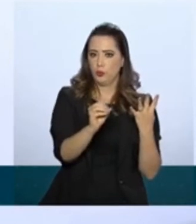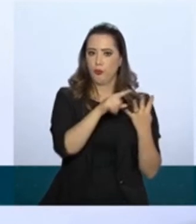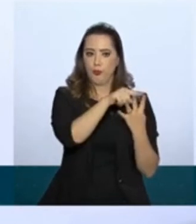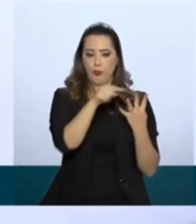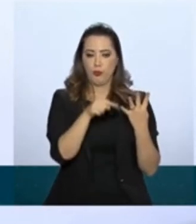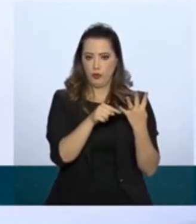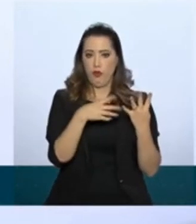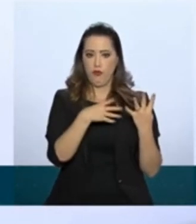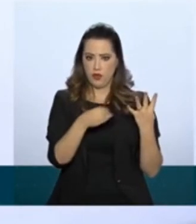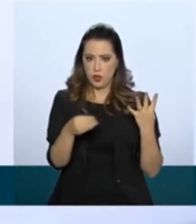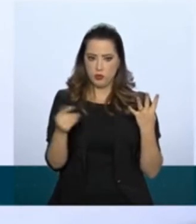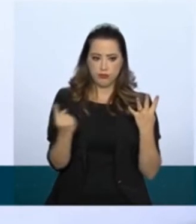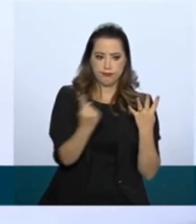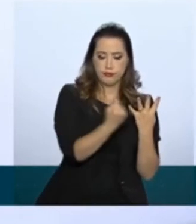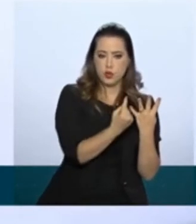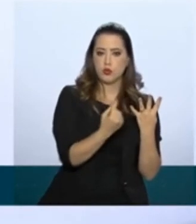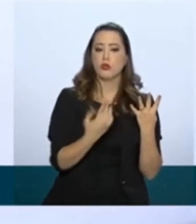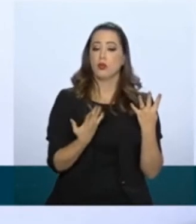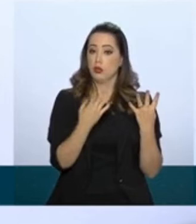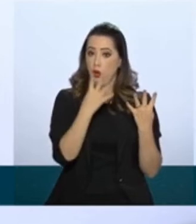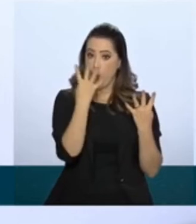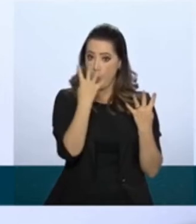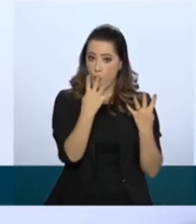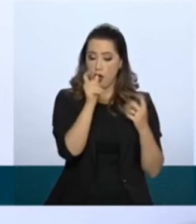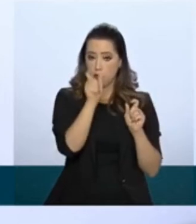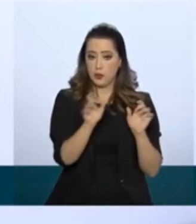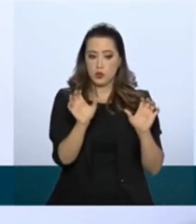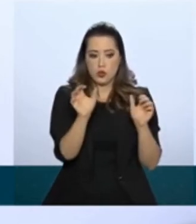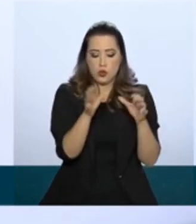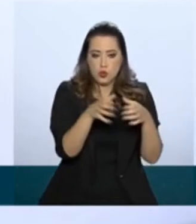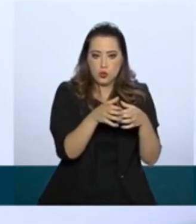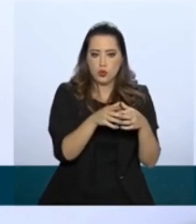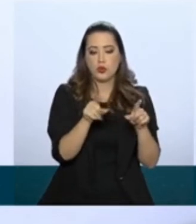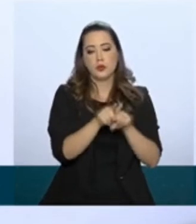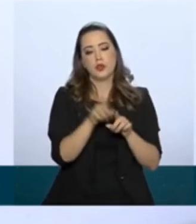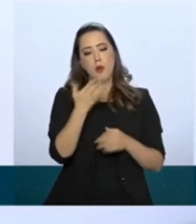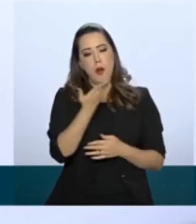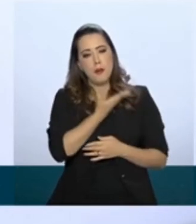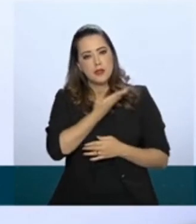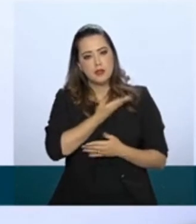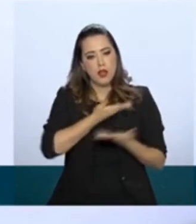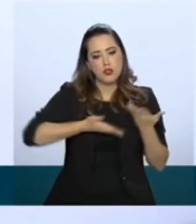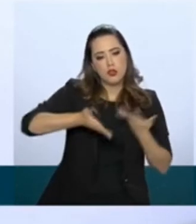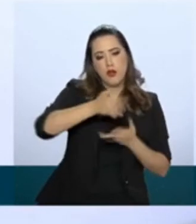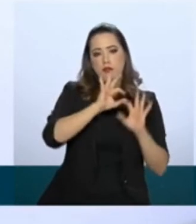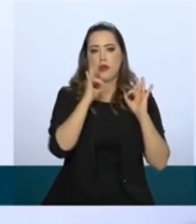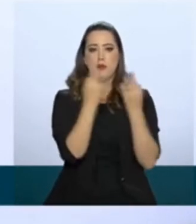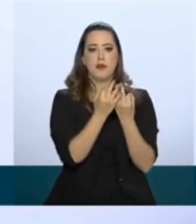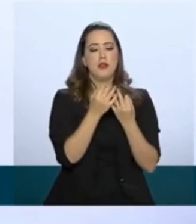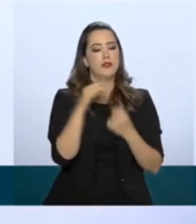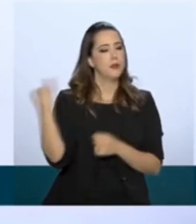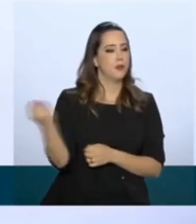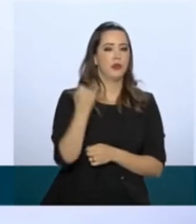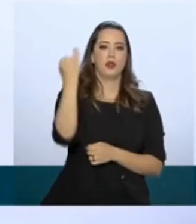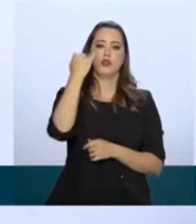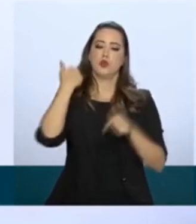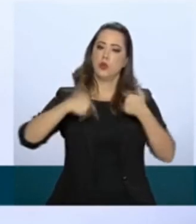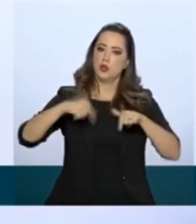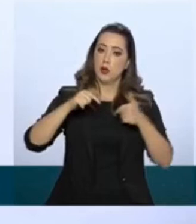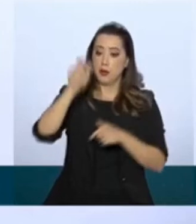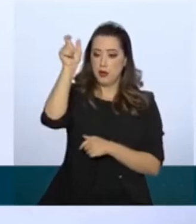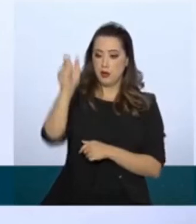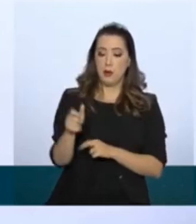A amizade que ele tem, a sua família, pelo meu filho, não tem preço. O trabalho de quem é